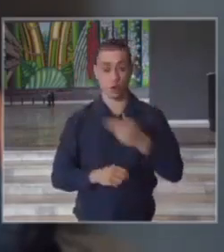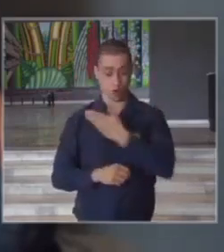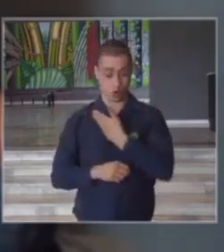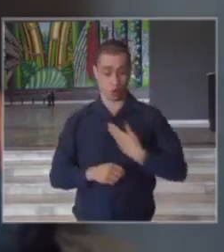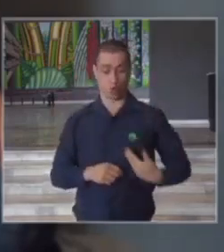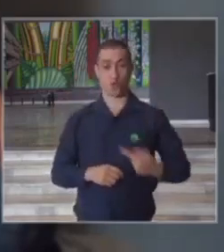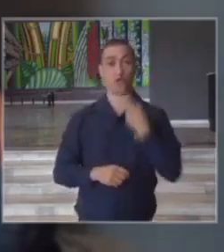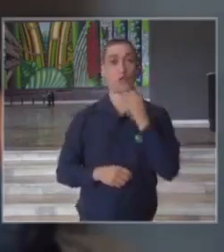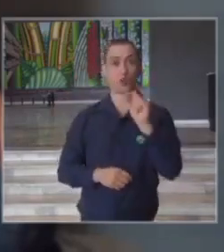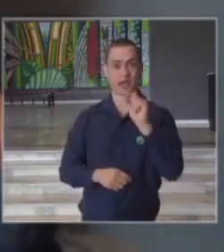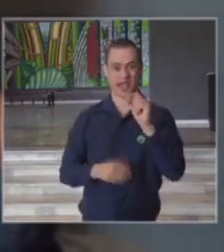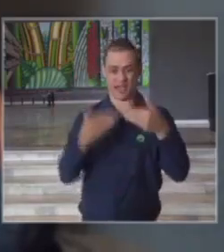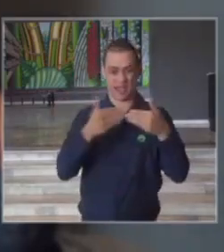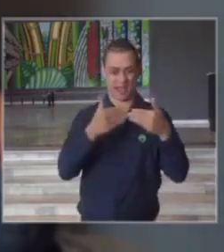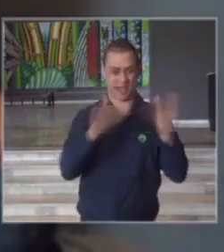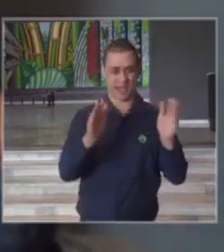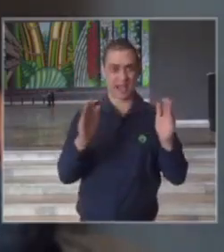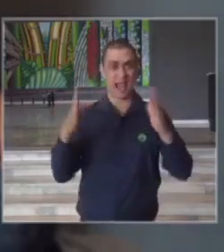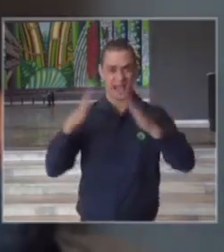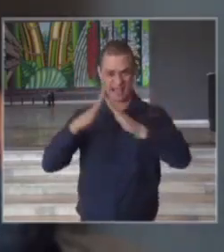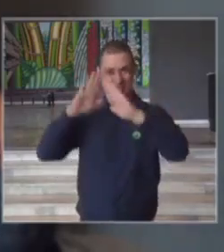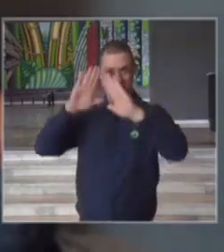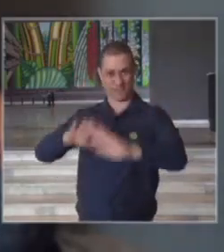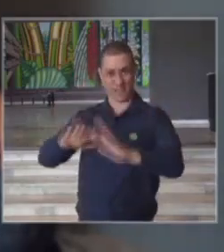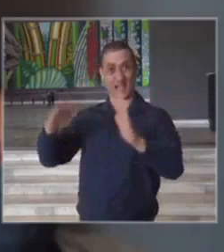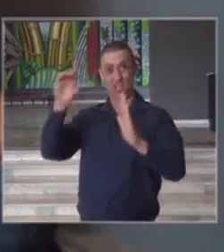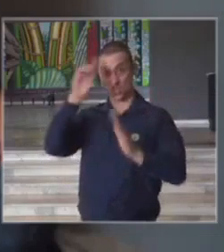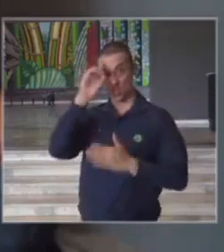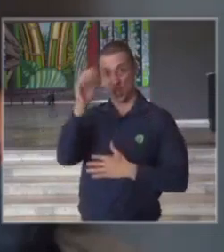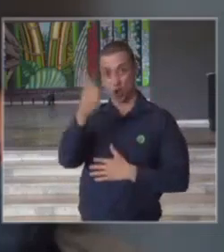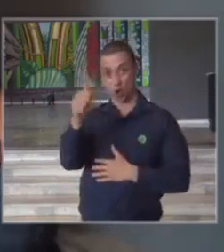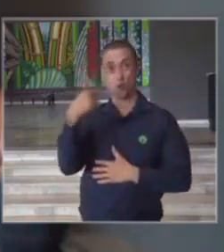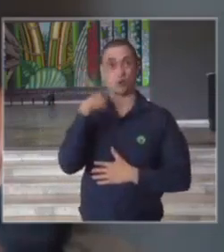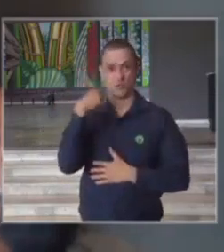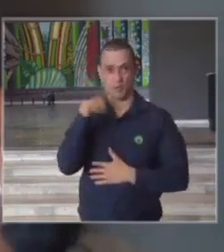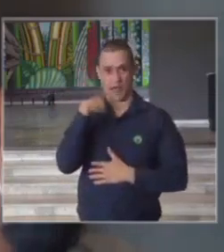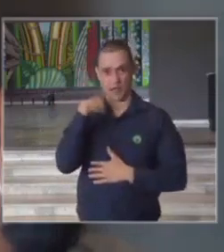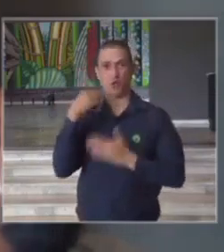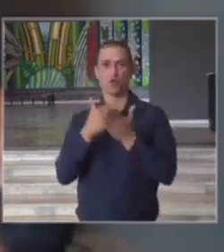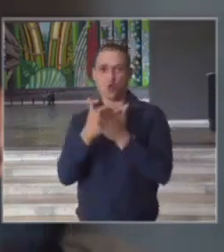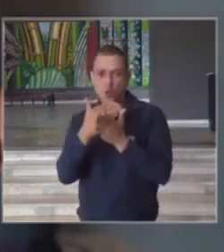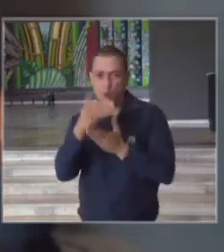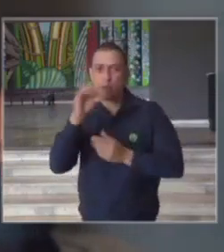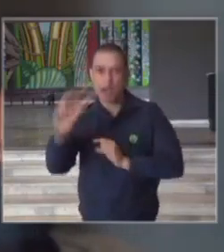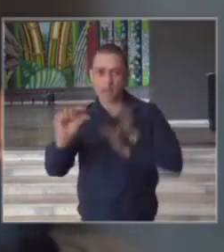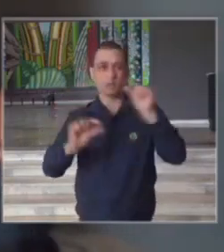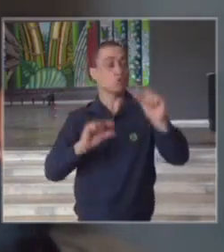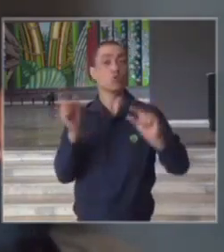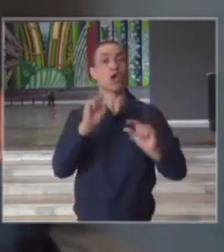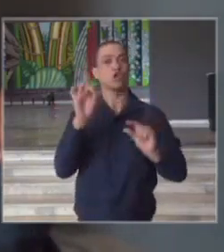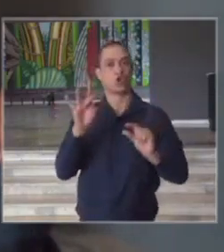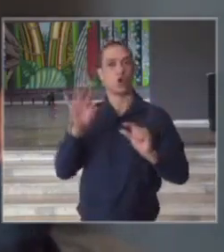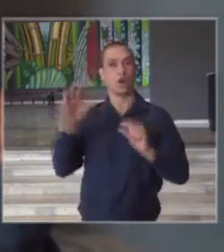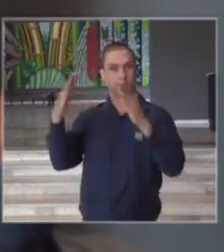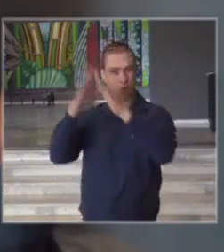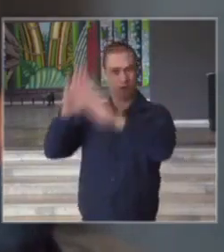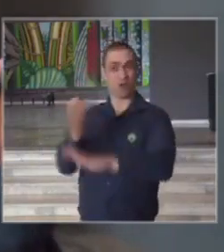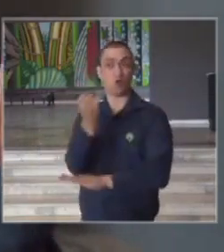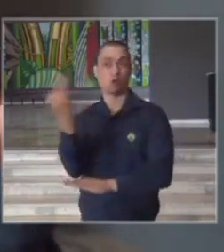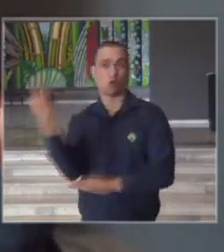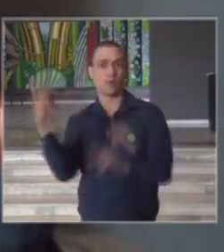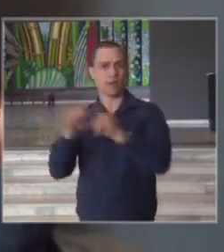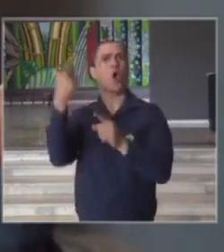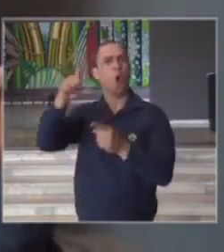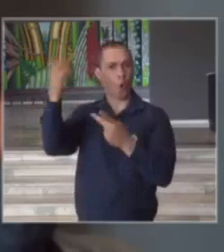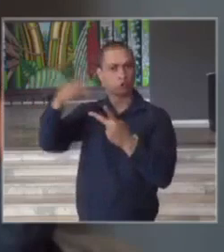governo disse que a reabertura saída da quarentena a partir do dia 11 de maio se dará baseando não só na taxa de isolamento mas em